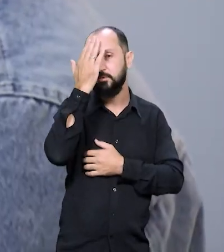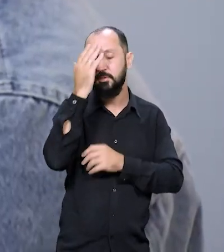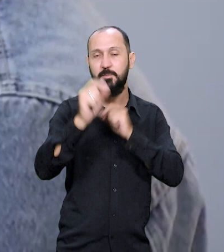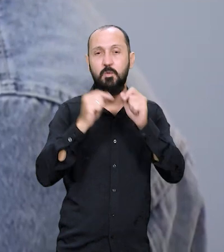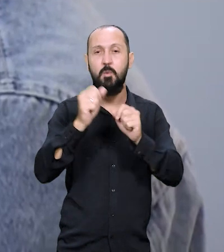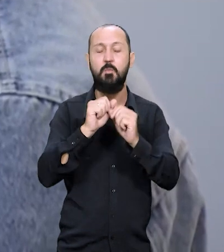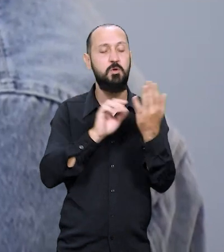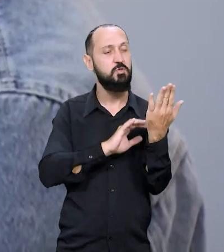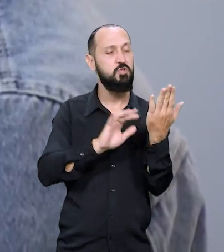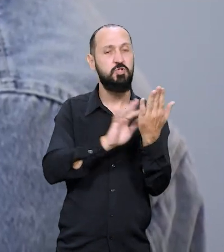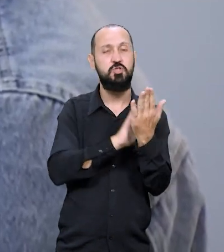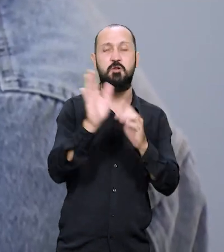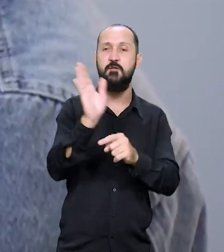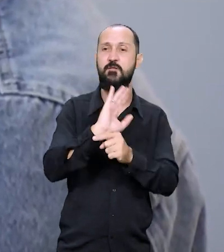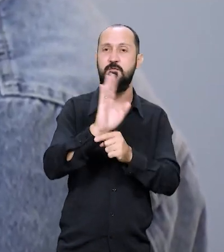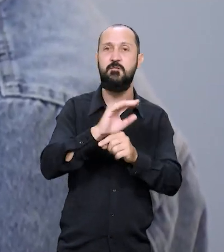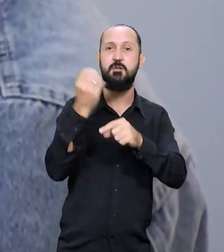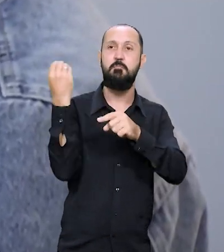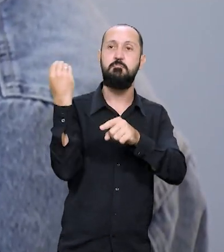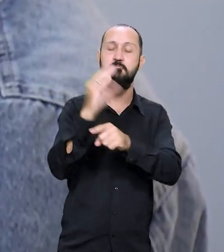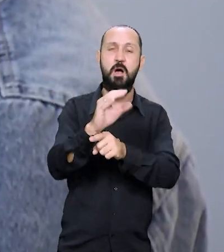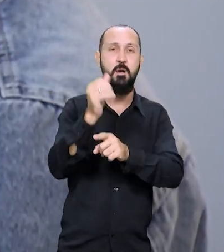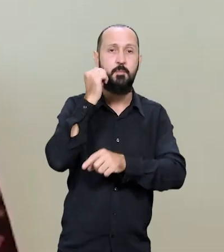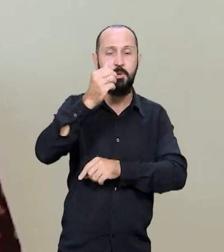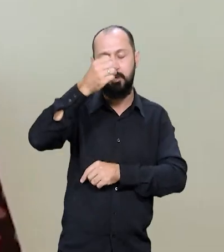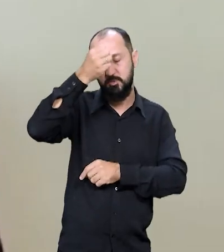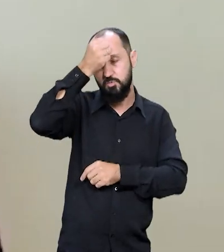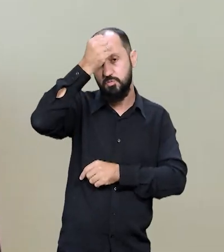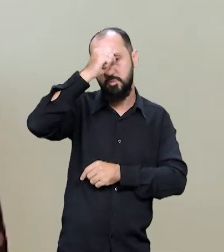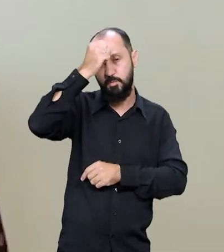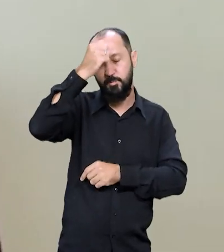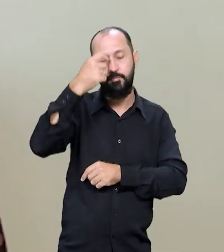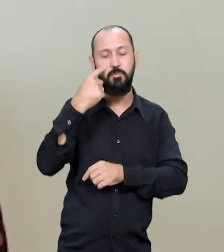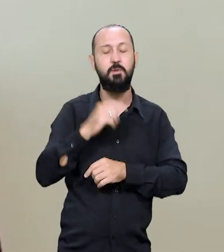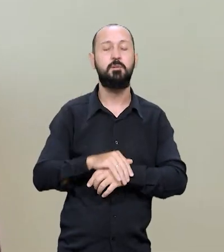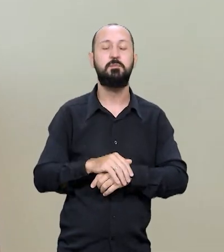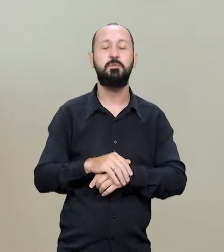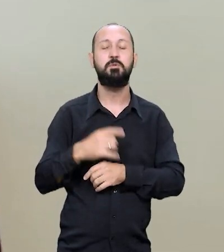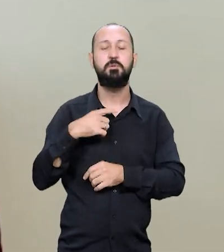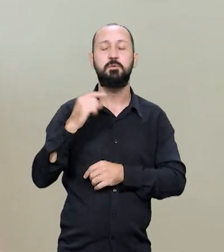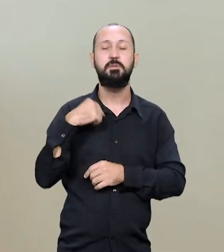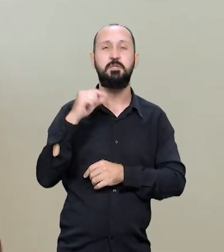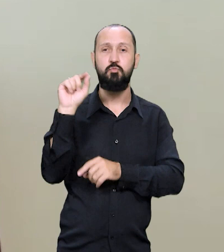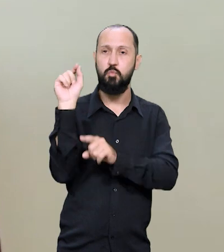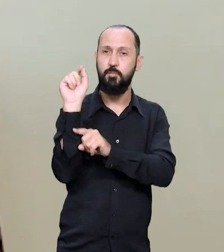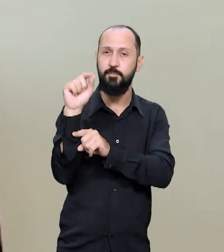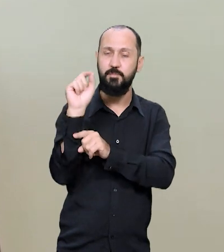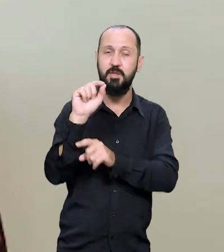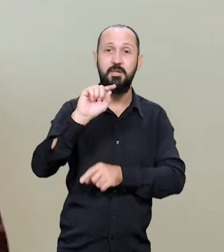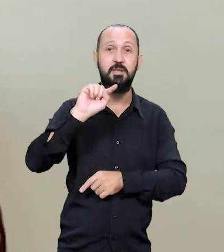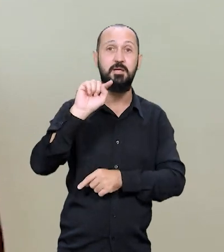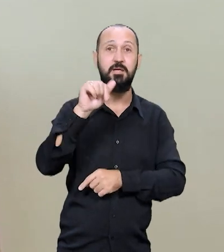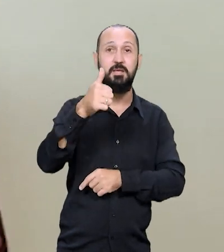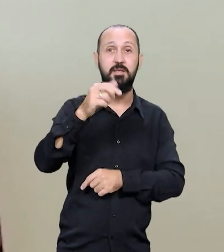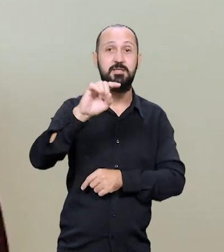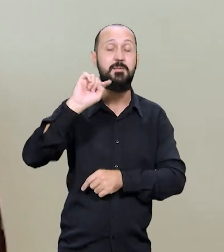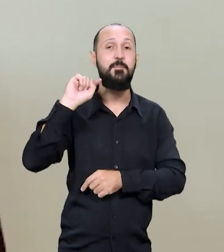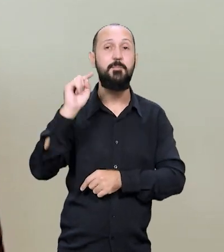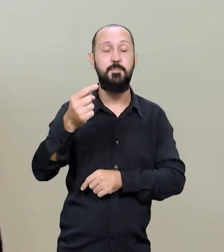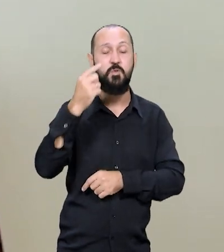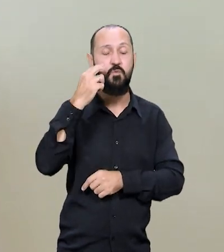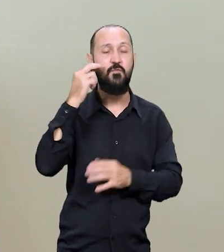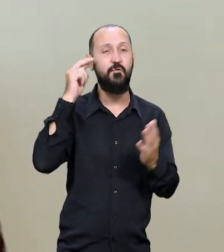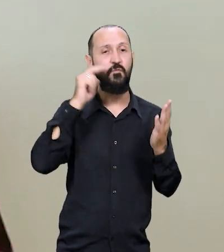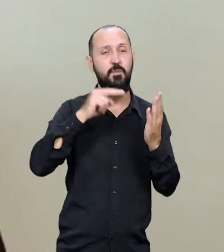imaginar a repercussão do vídeo publicado pela sobrinha. Esse post dela no Twitter teve 15 milhões de visualizações